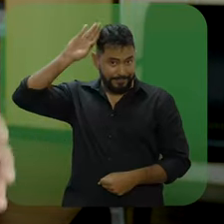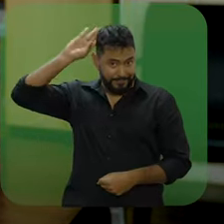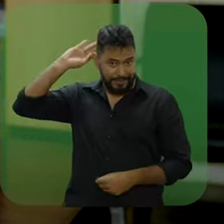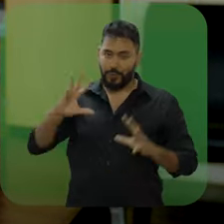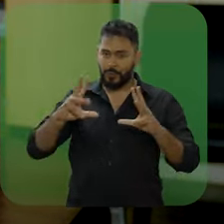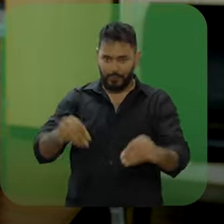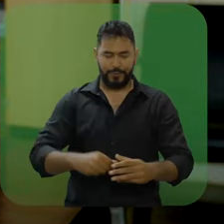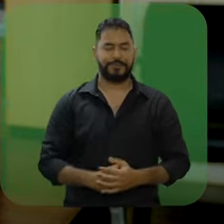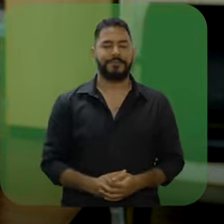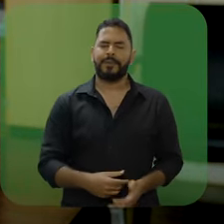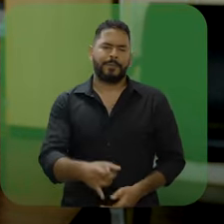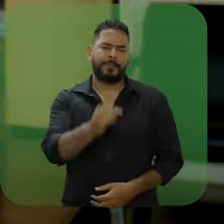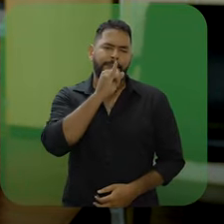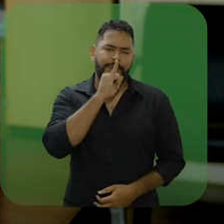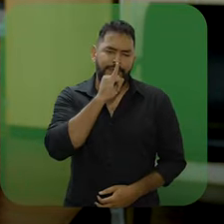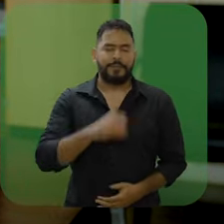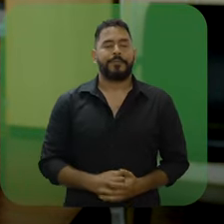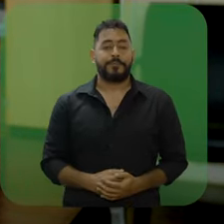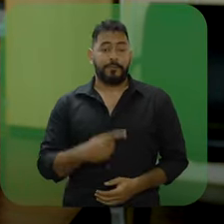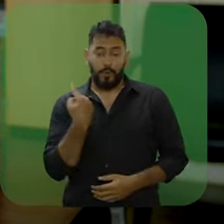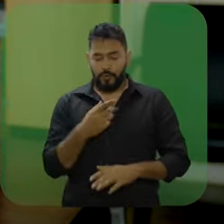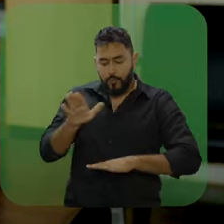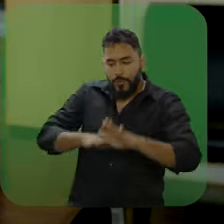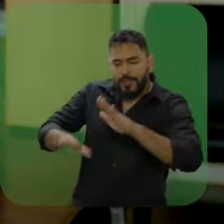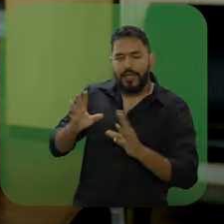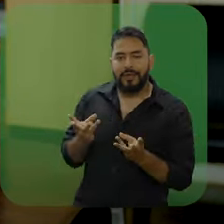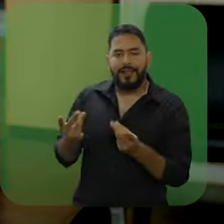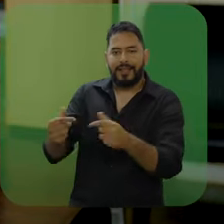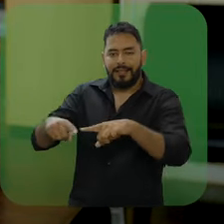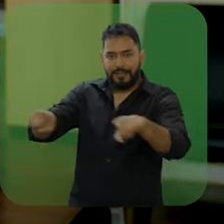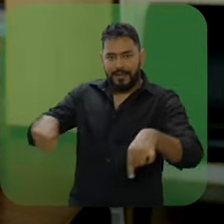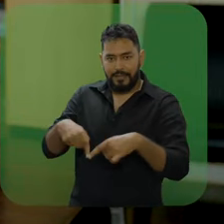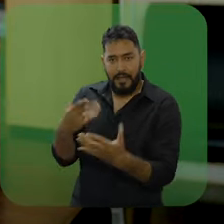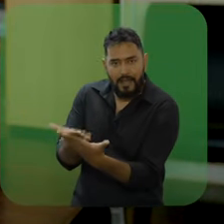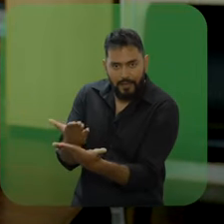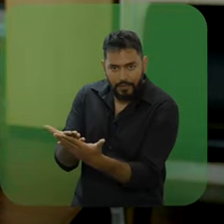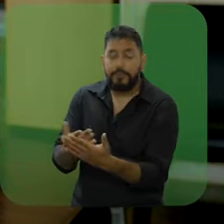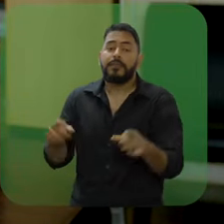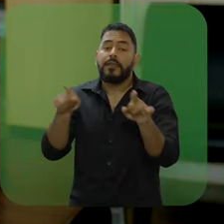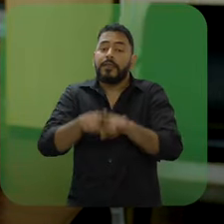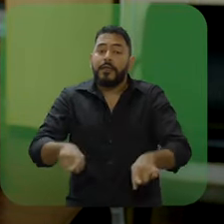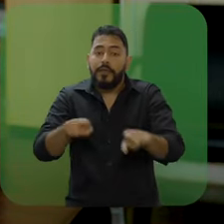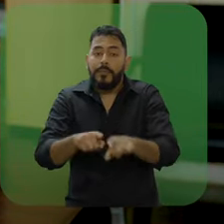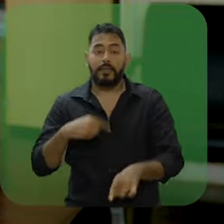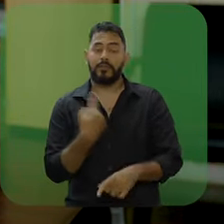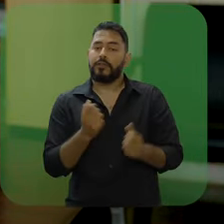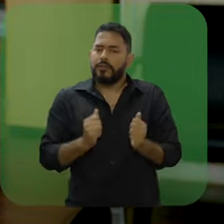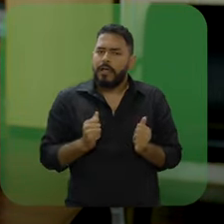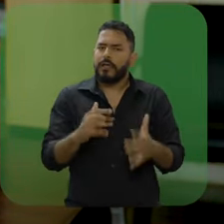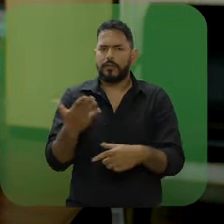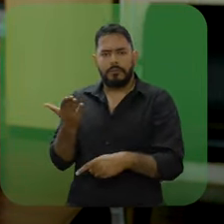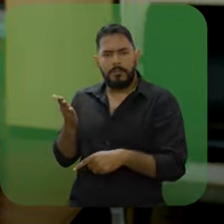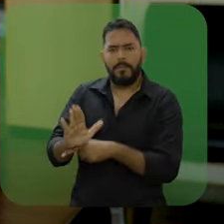e todas vocês. Exemplos disso são o nosso cuidado com a qualidade do que fazemos na sala de aula, além das